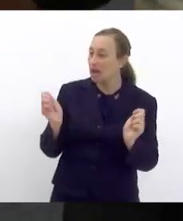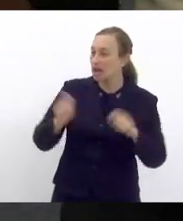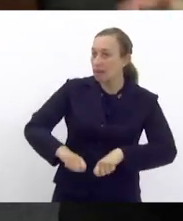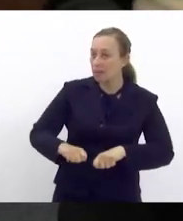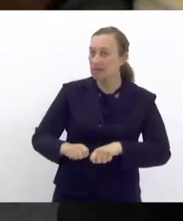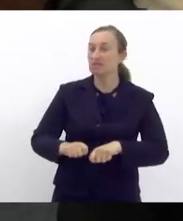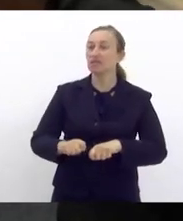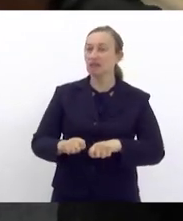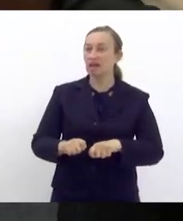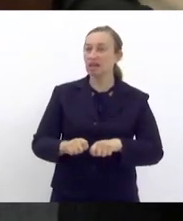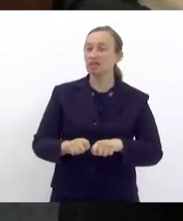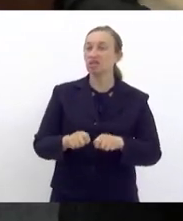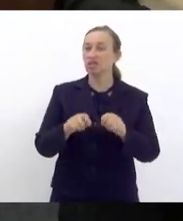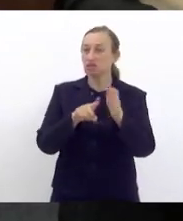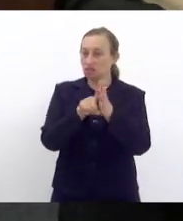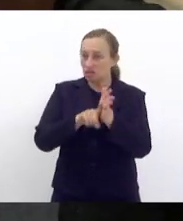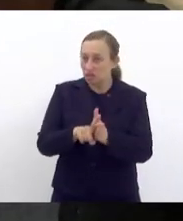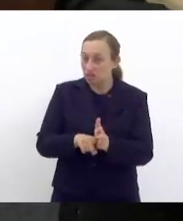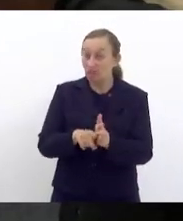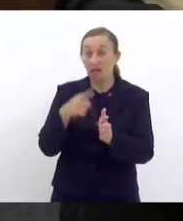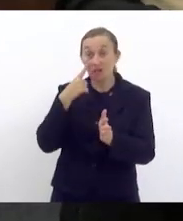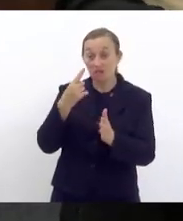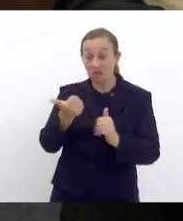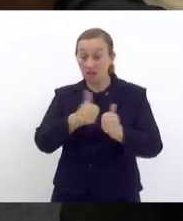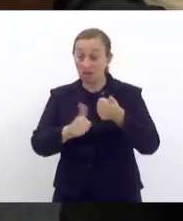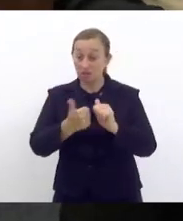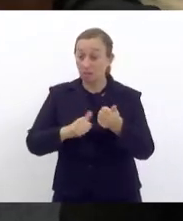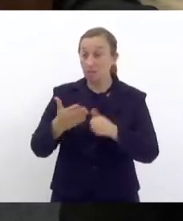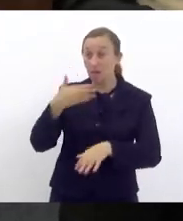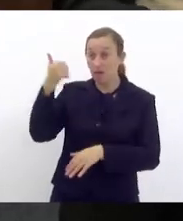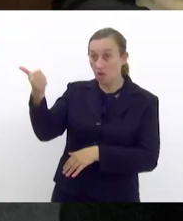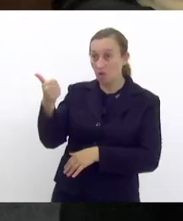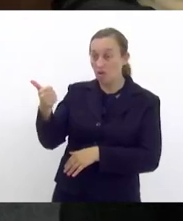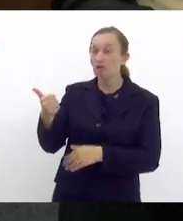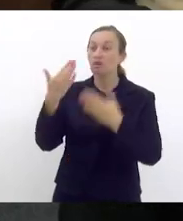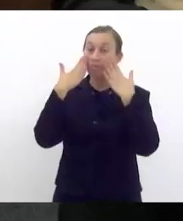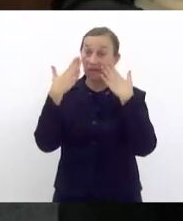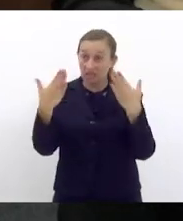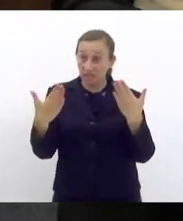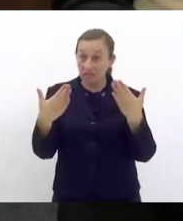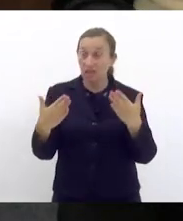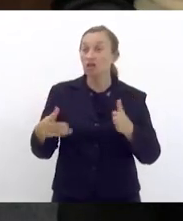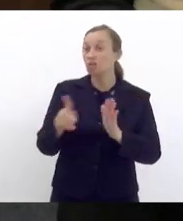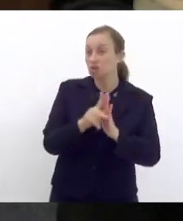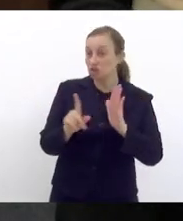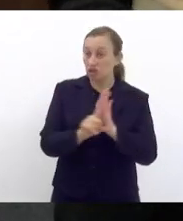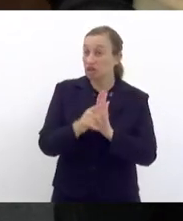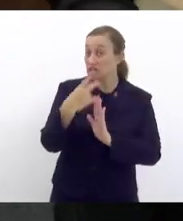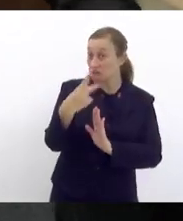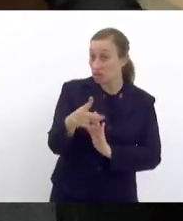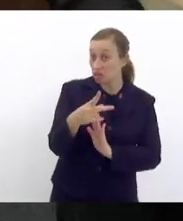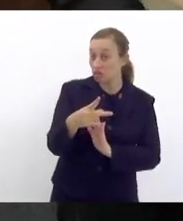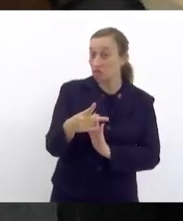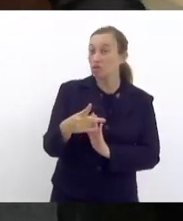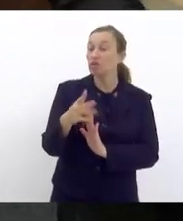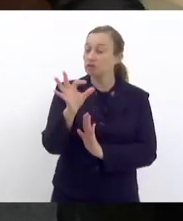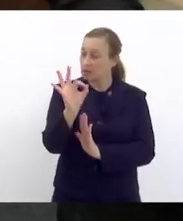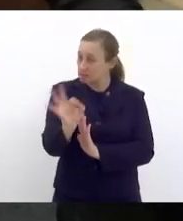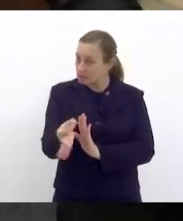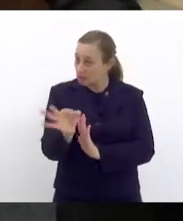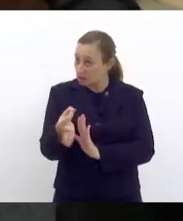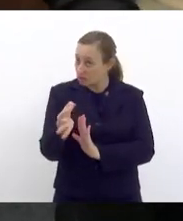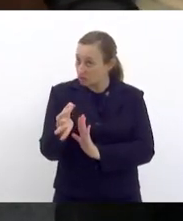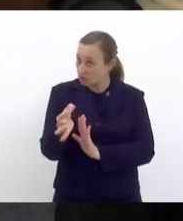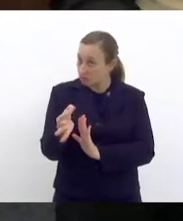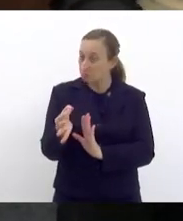fazer o diagnóstico. Mas ele tem que ser aplicado e acho que a forma como ele foi apresentado no projeto de lei de vossa excelência, ele está correto,